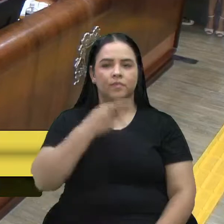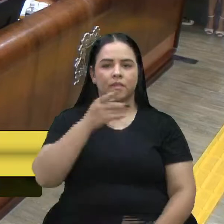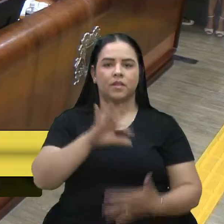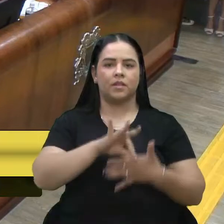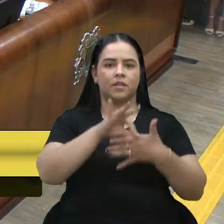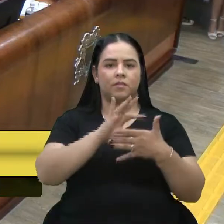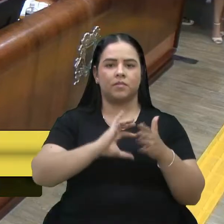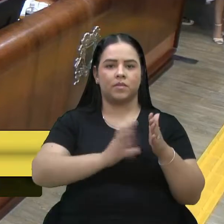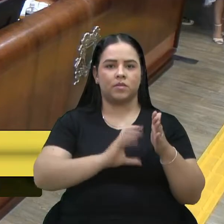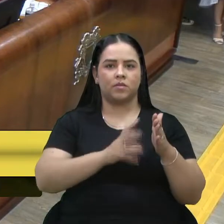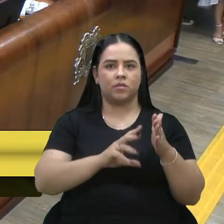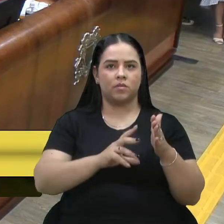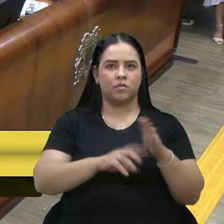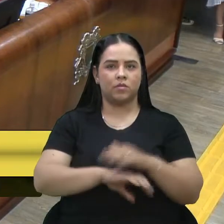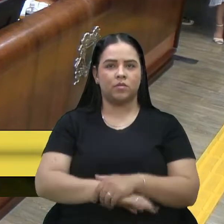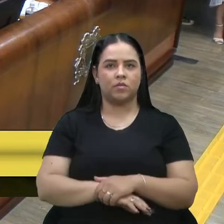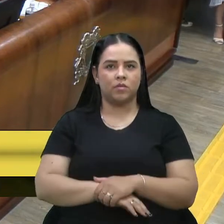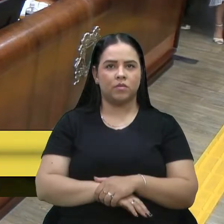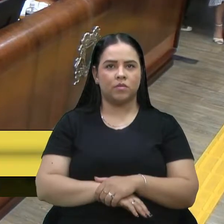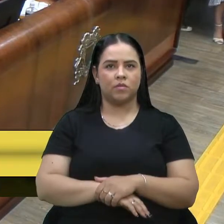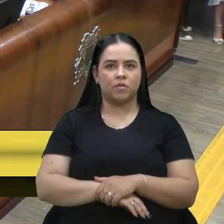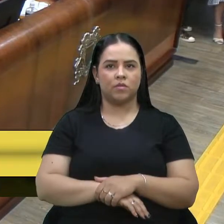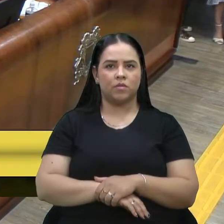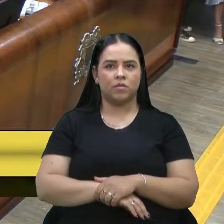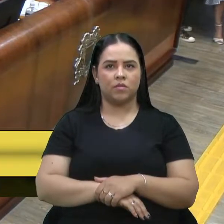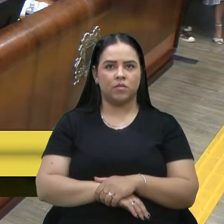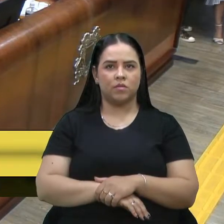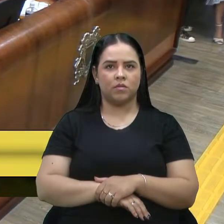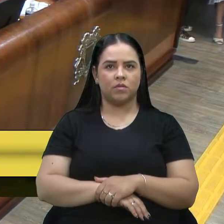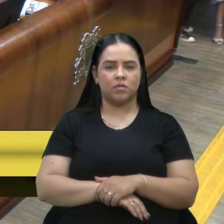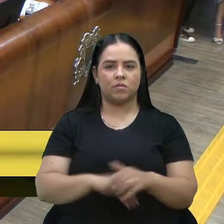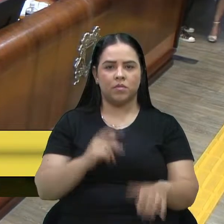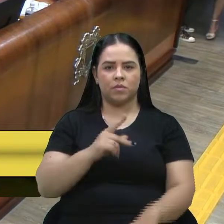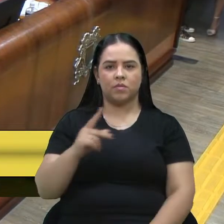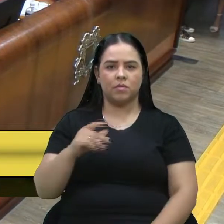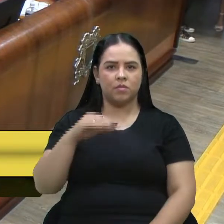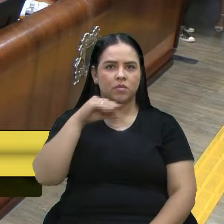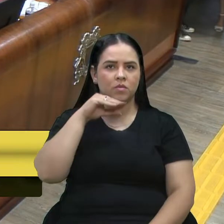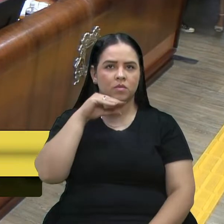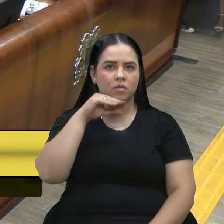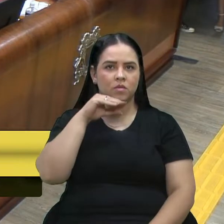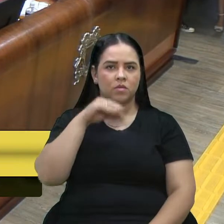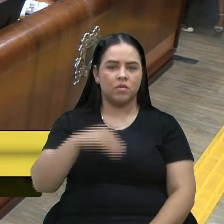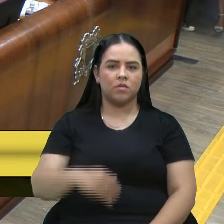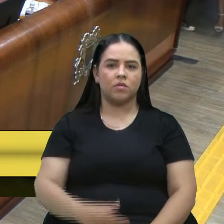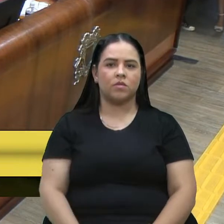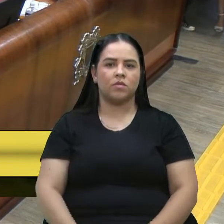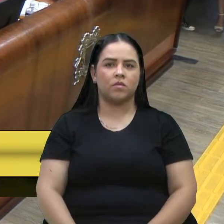Obrigado, PP, vereador Bortola. Aqui na lista estou com o Bortola primeiro.